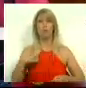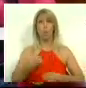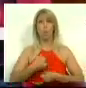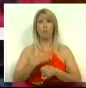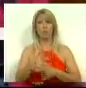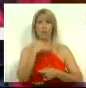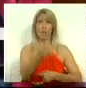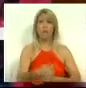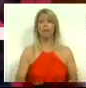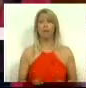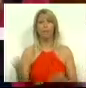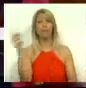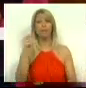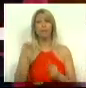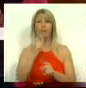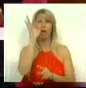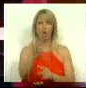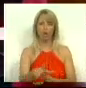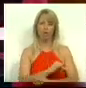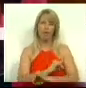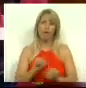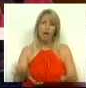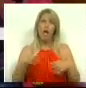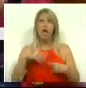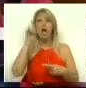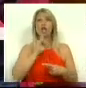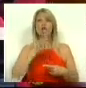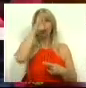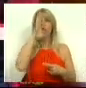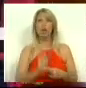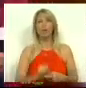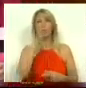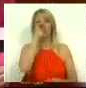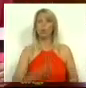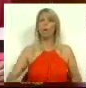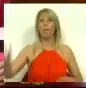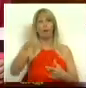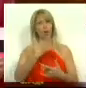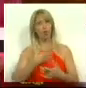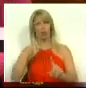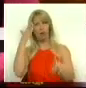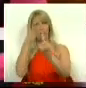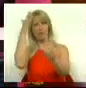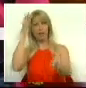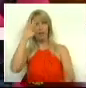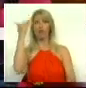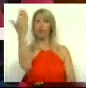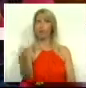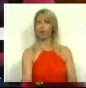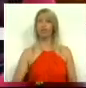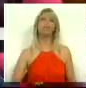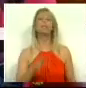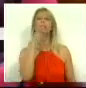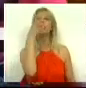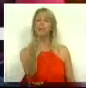absolutamente inadmissível, Sra. Ministra do Ambiente, já agora gostava de me dirigir diretamente à Vossa Excelência, eu gostava de dizer